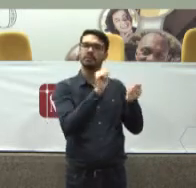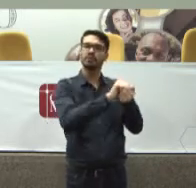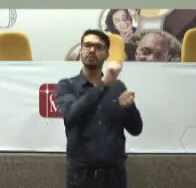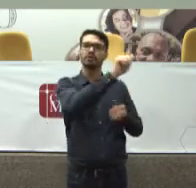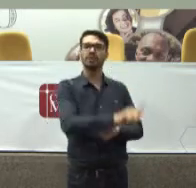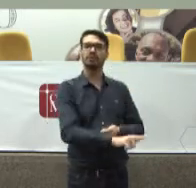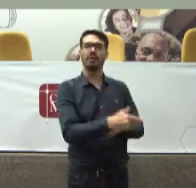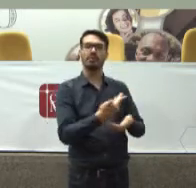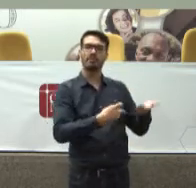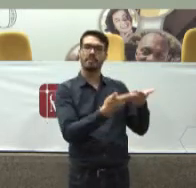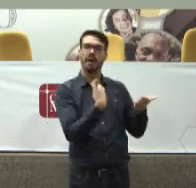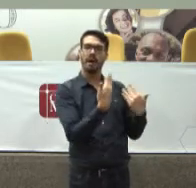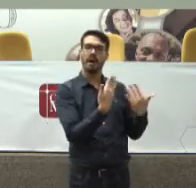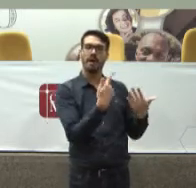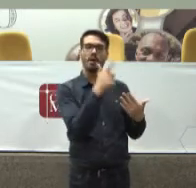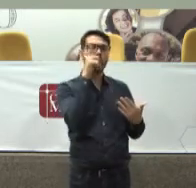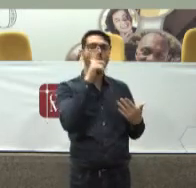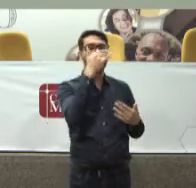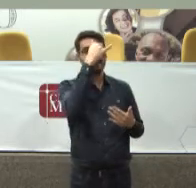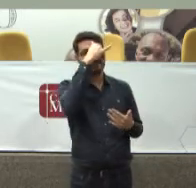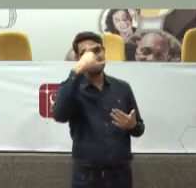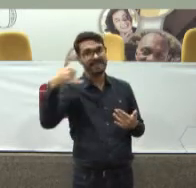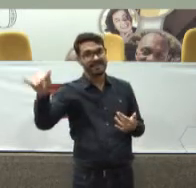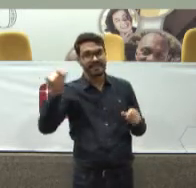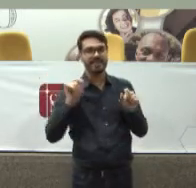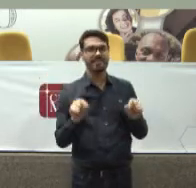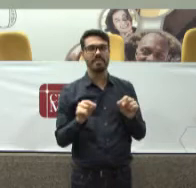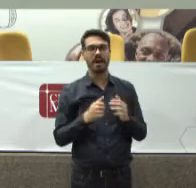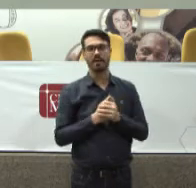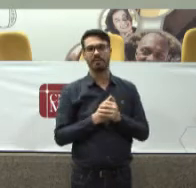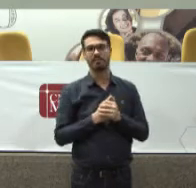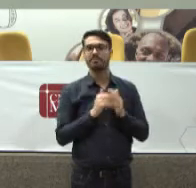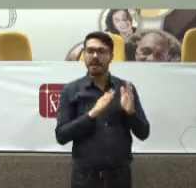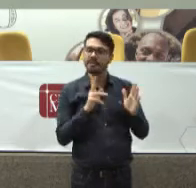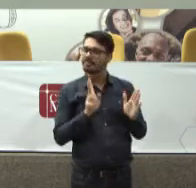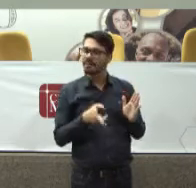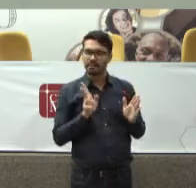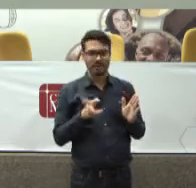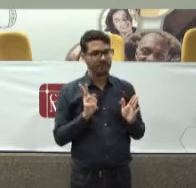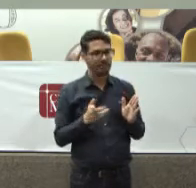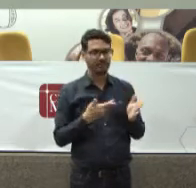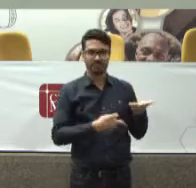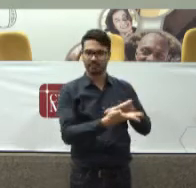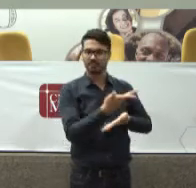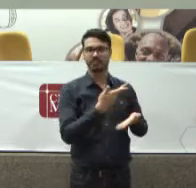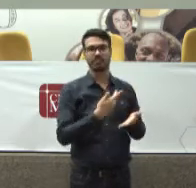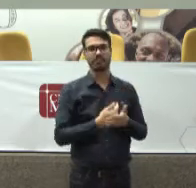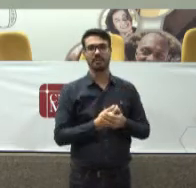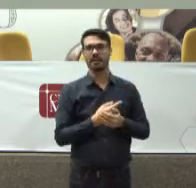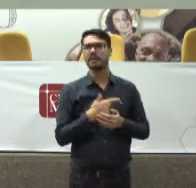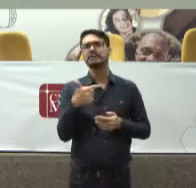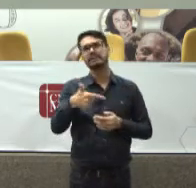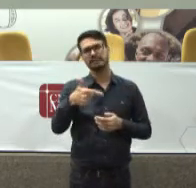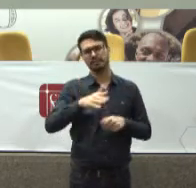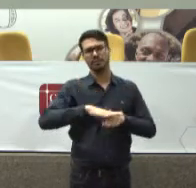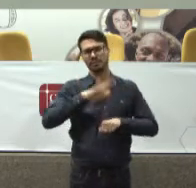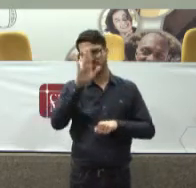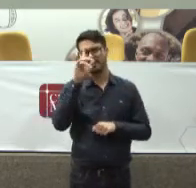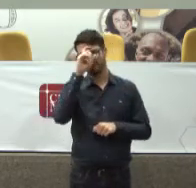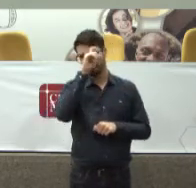Mas Para evitar o horror Mas sempre Com processo de negociação A segunda hipótese É a mais rara